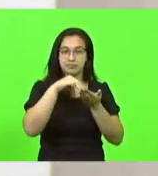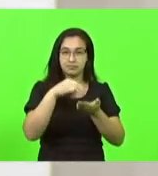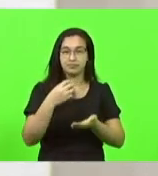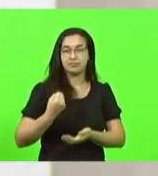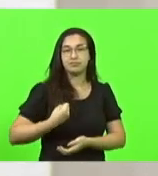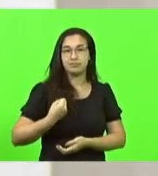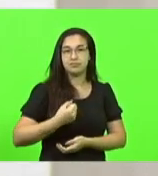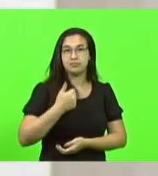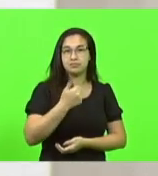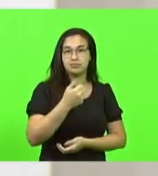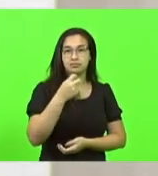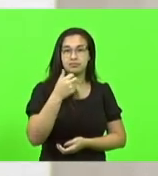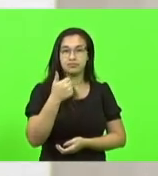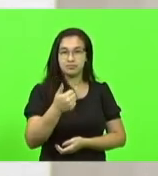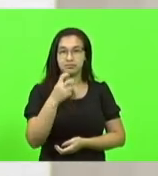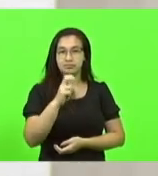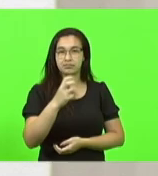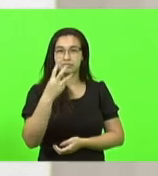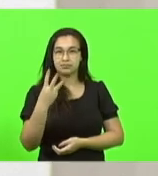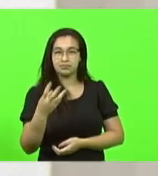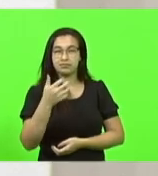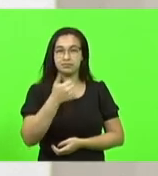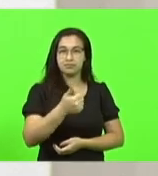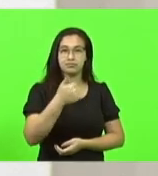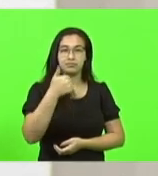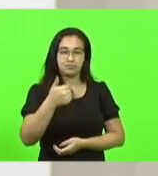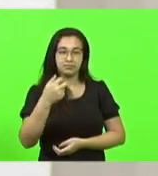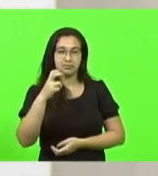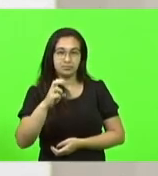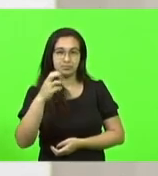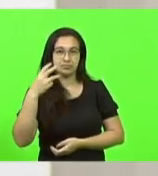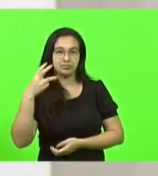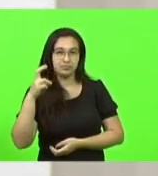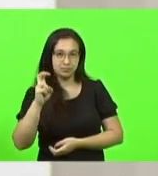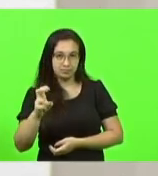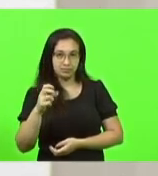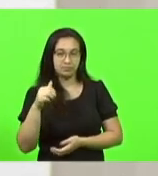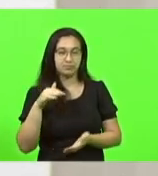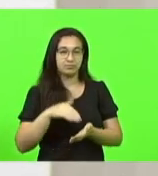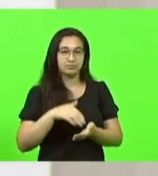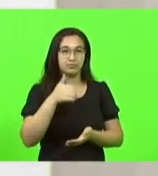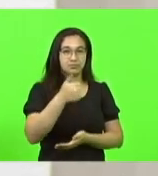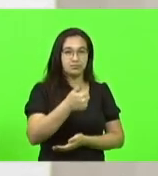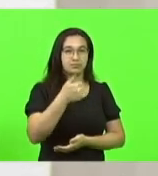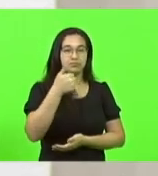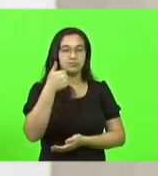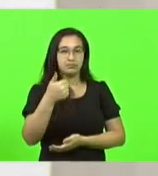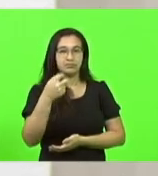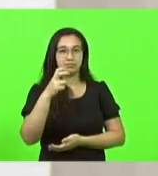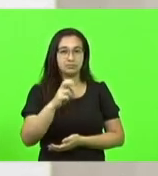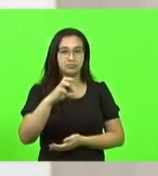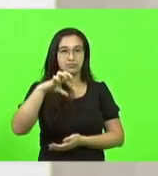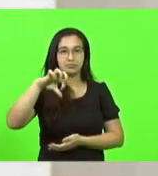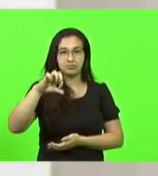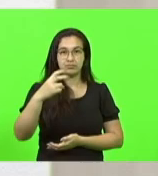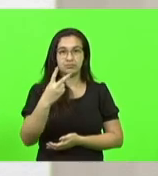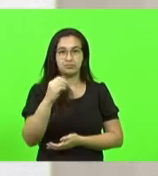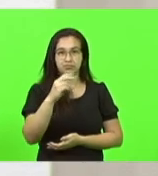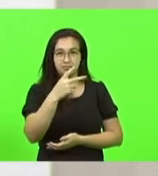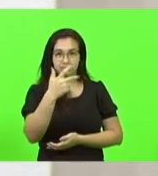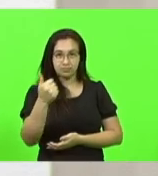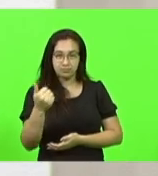.153, 1.155 a 1.159-2021, e o